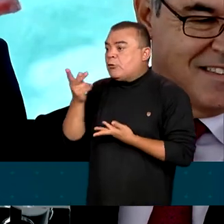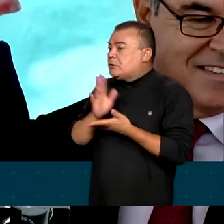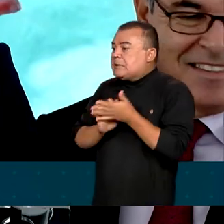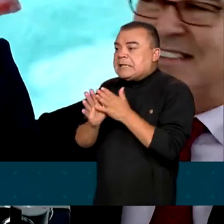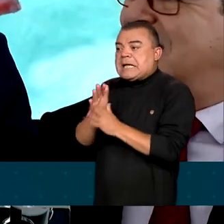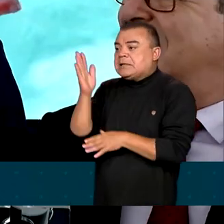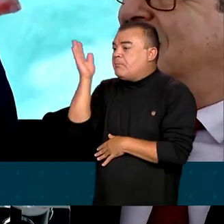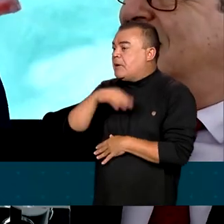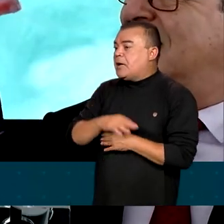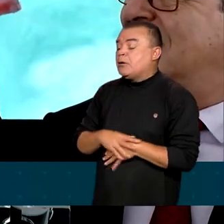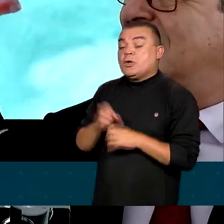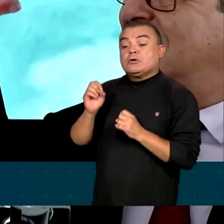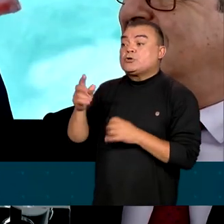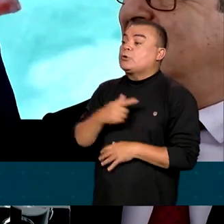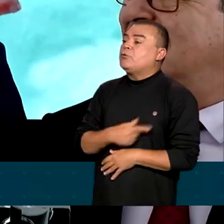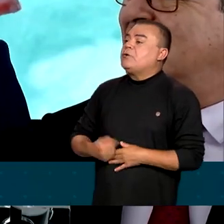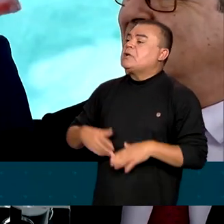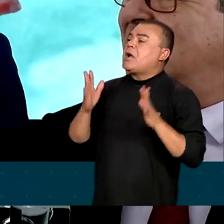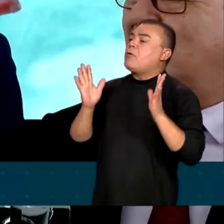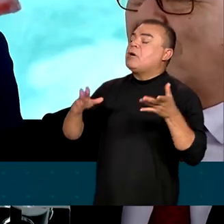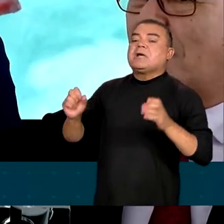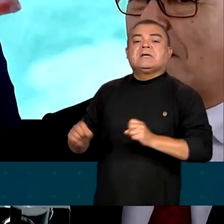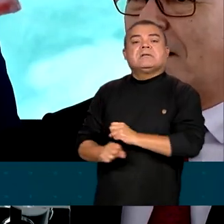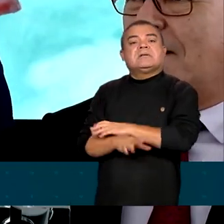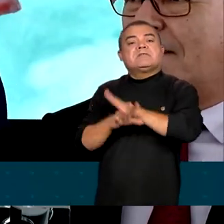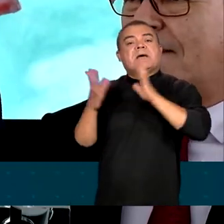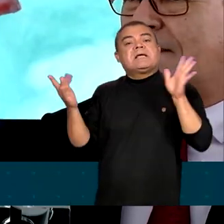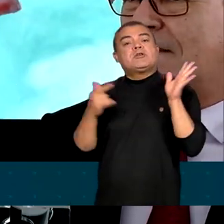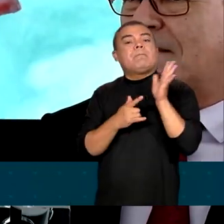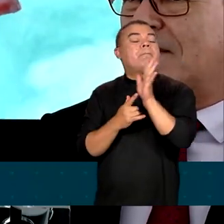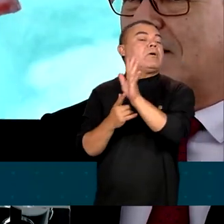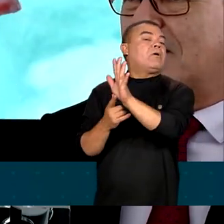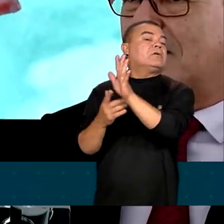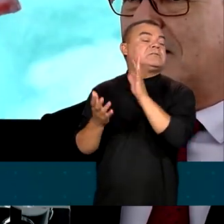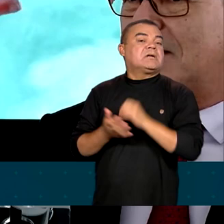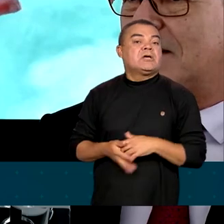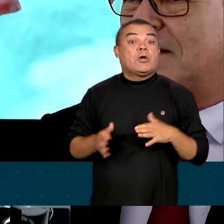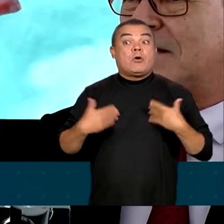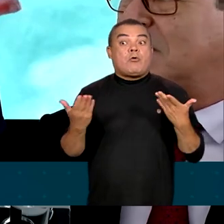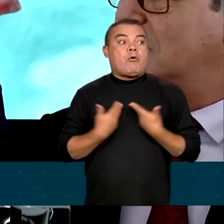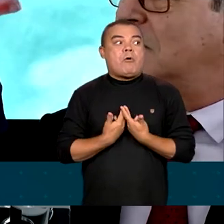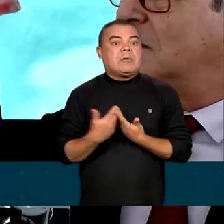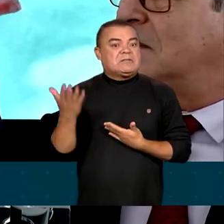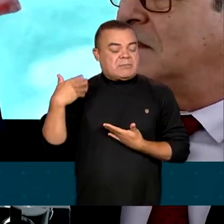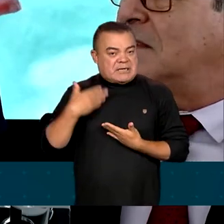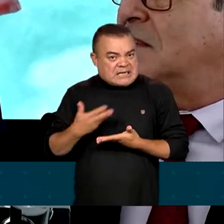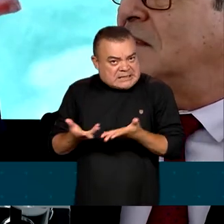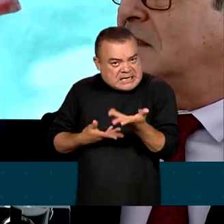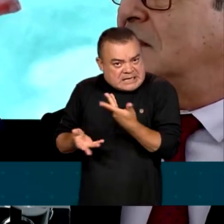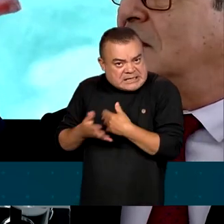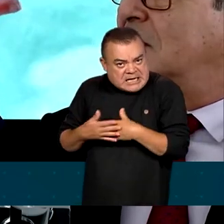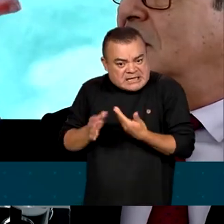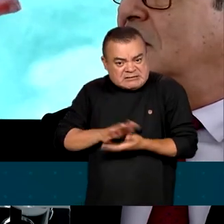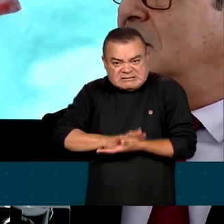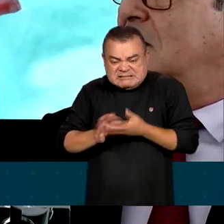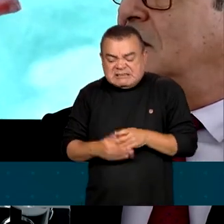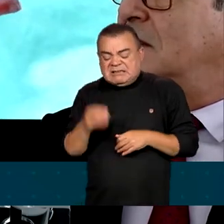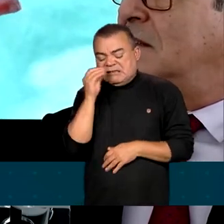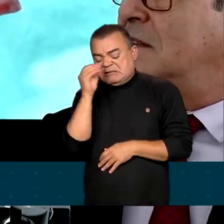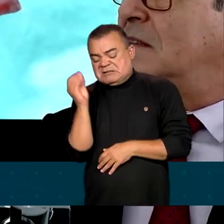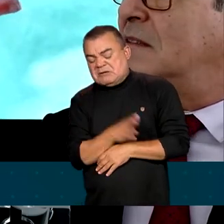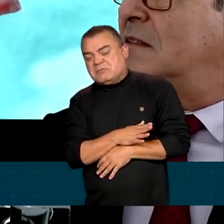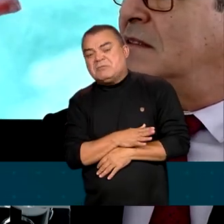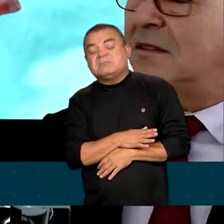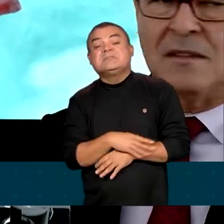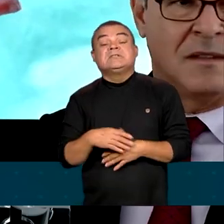mal. Só falou que o governo agora é transparente, que mostra como era tratado com desdeixo a questão ambiental no governo